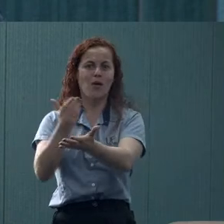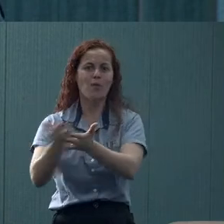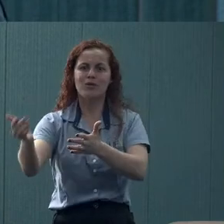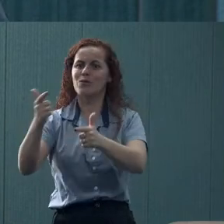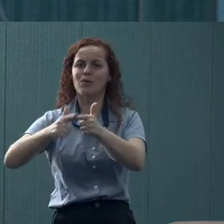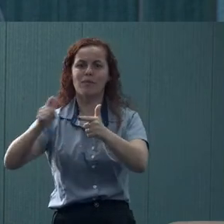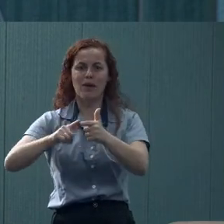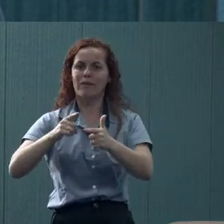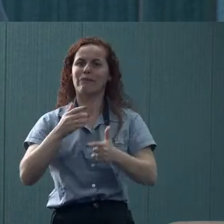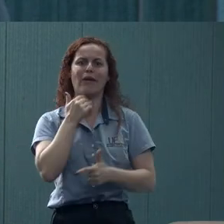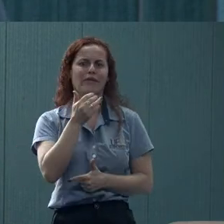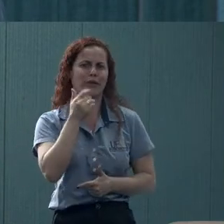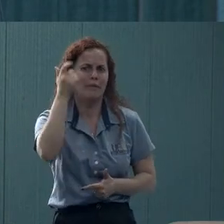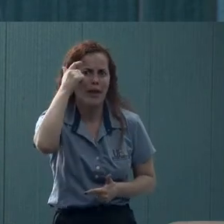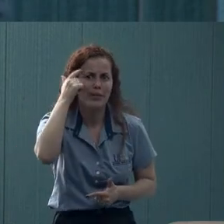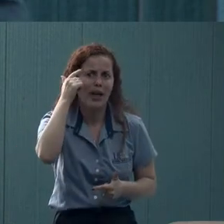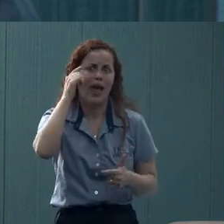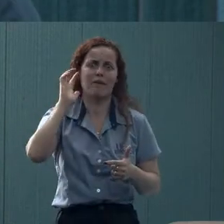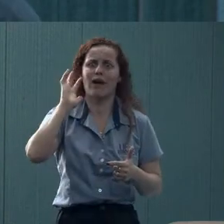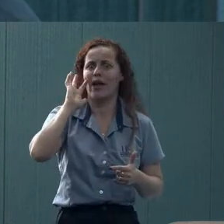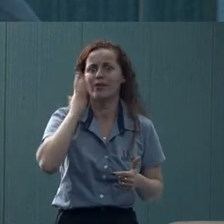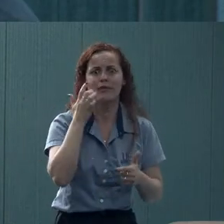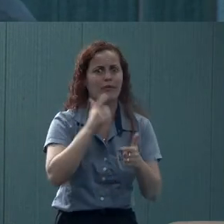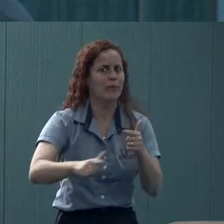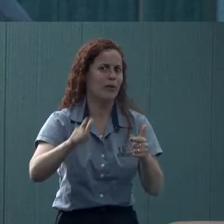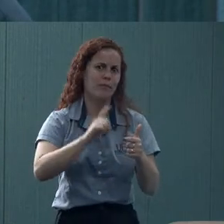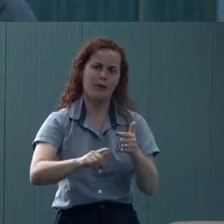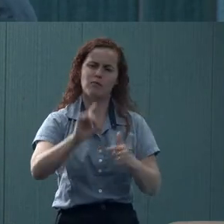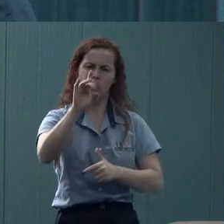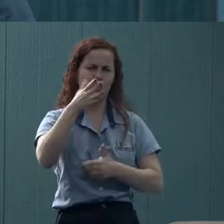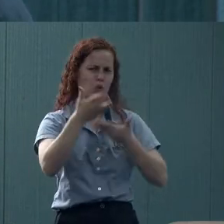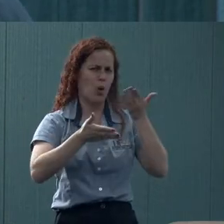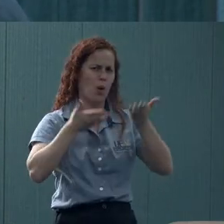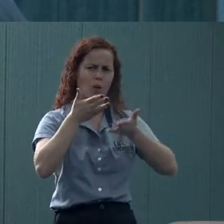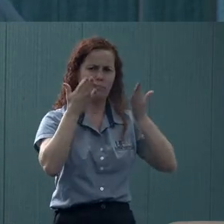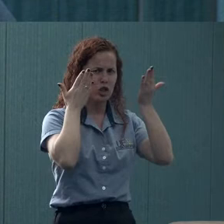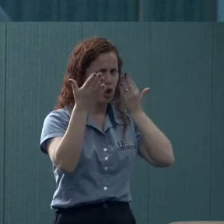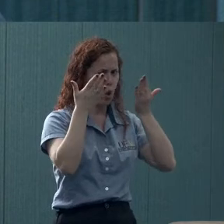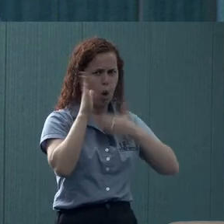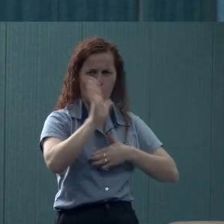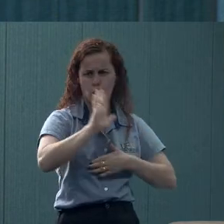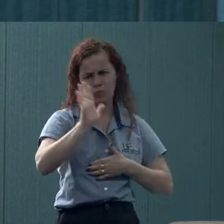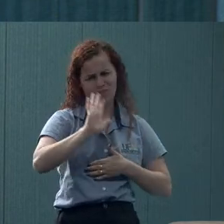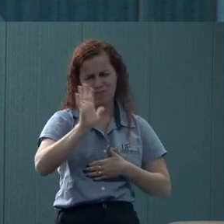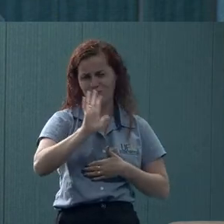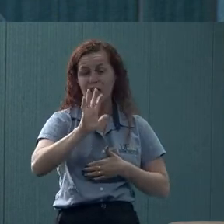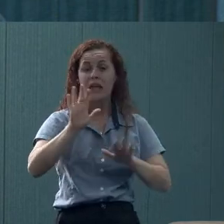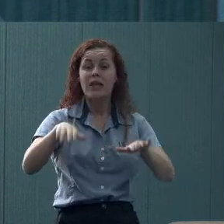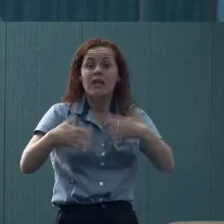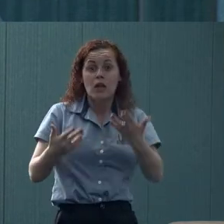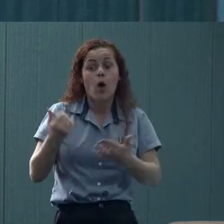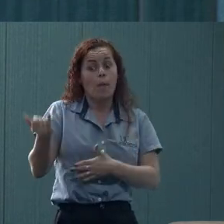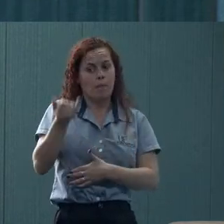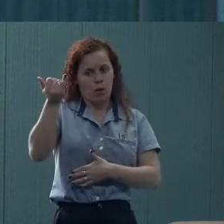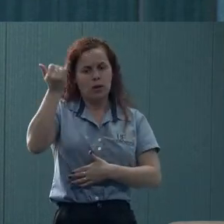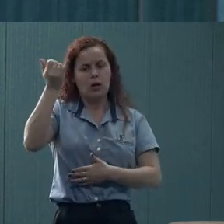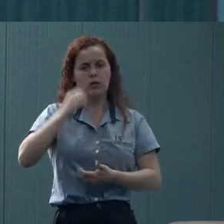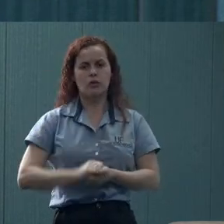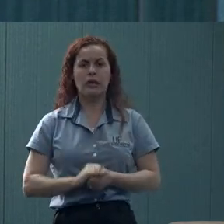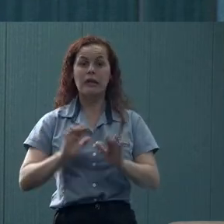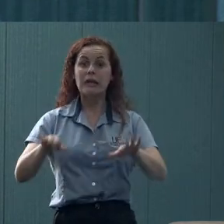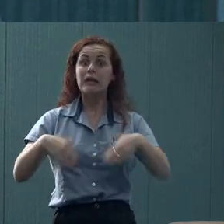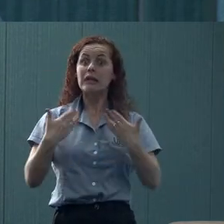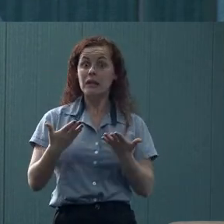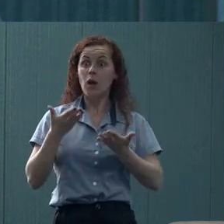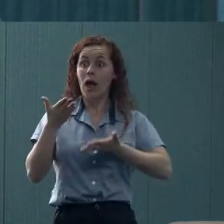a gente vai atender e vai resolver uma coisa que a causa está vindo de uma outra fonte. Então, isso é muito importante. Então,